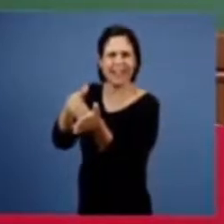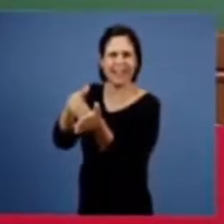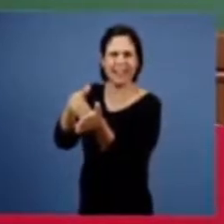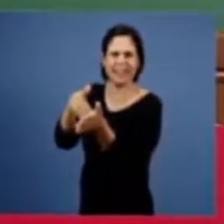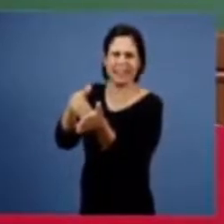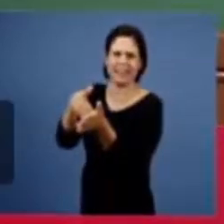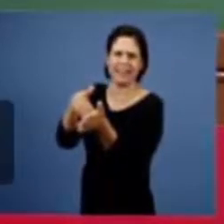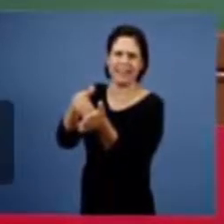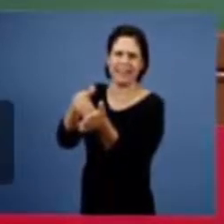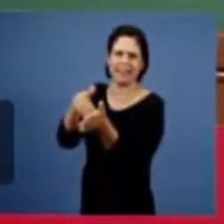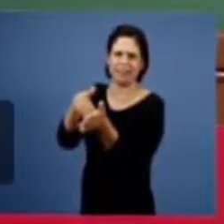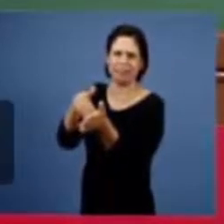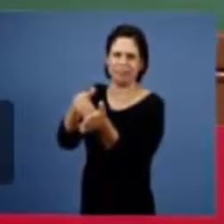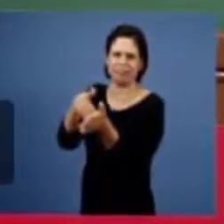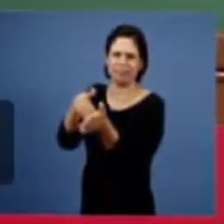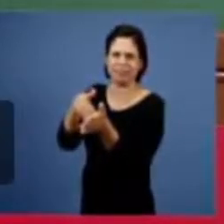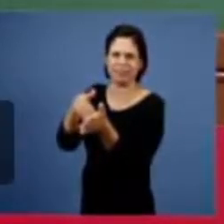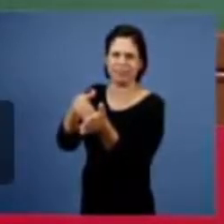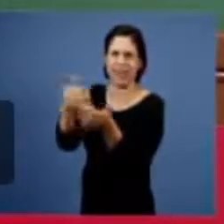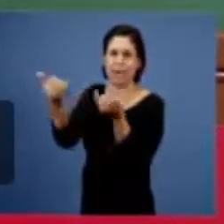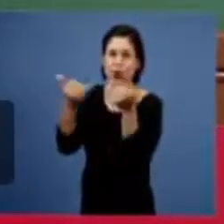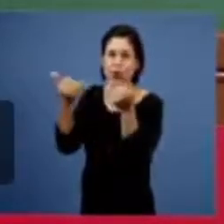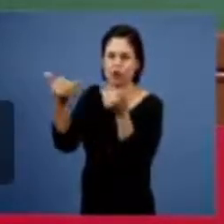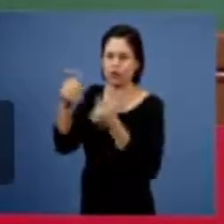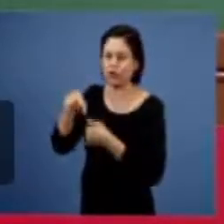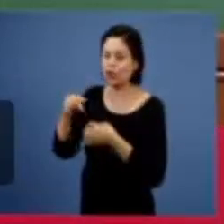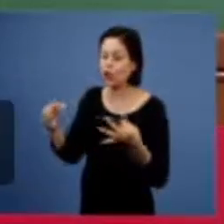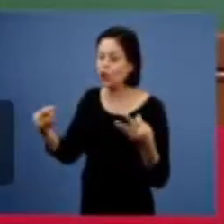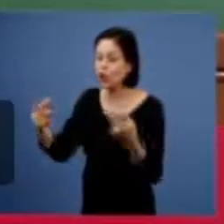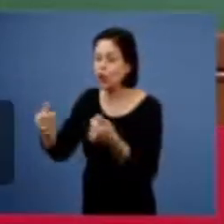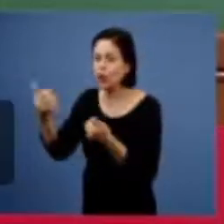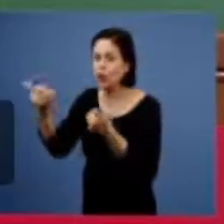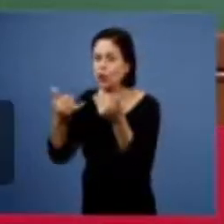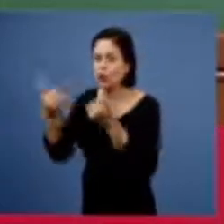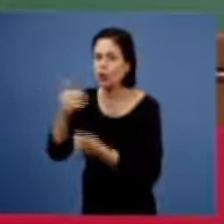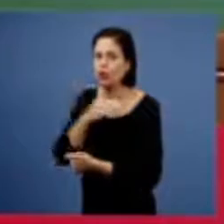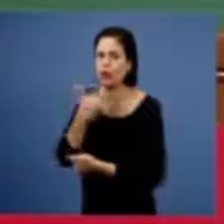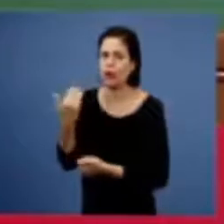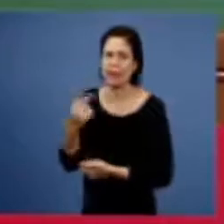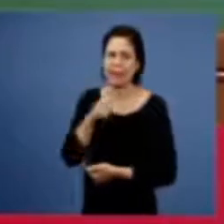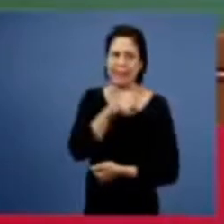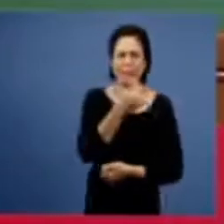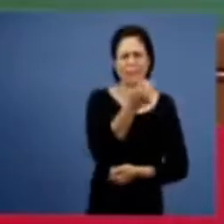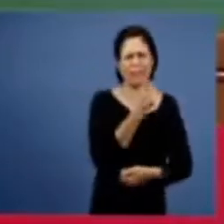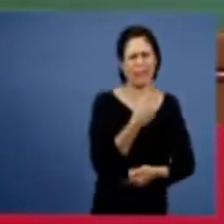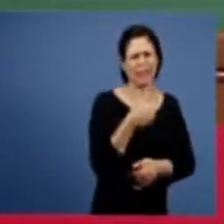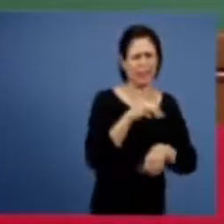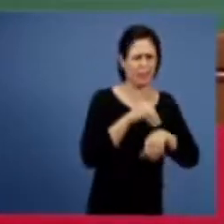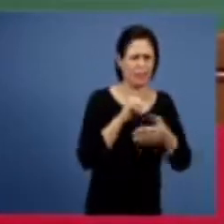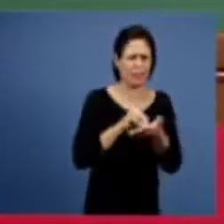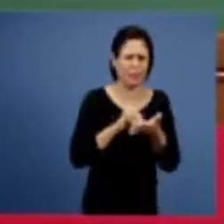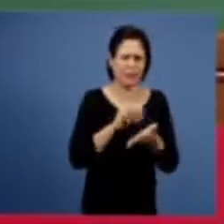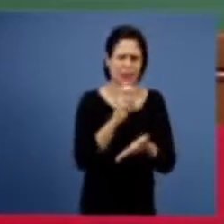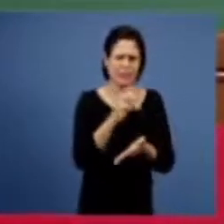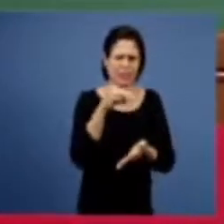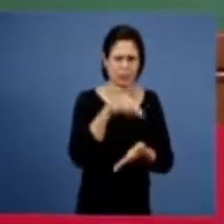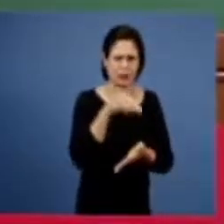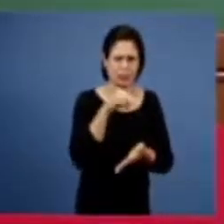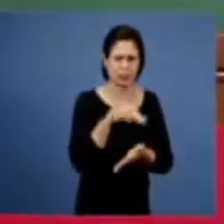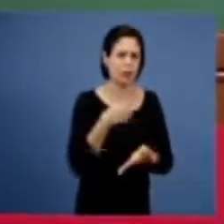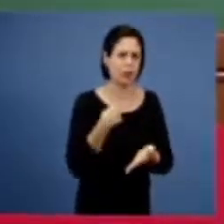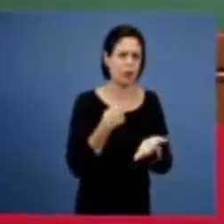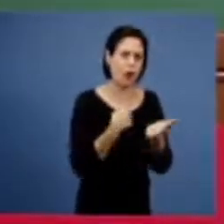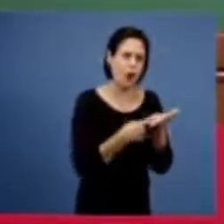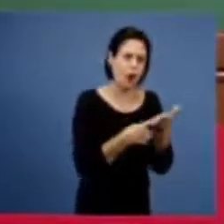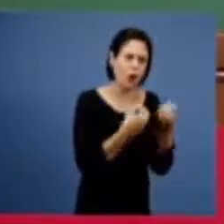estavam mortos aqui estou recebendo a informação faltam cinco minutos e estou plenamente